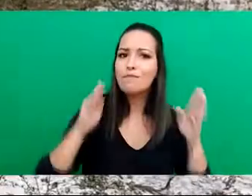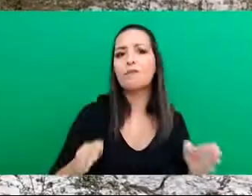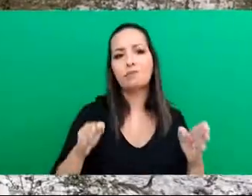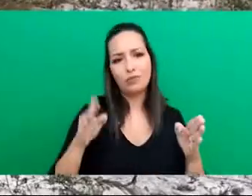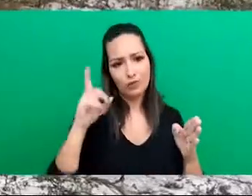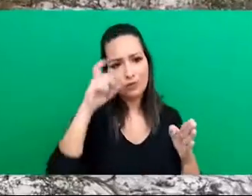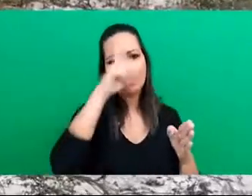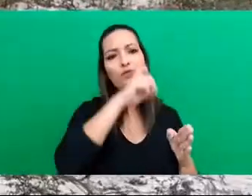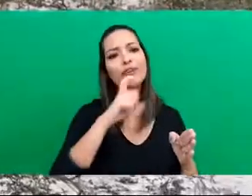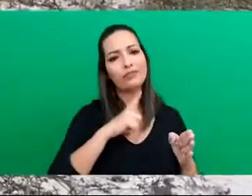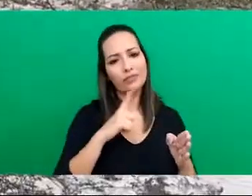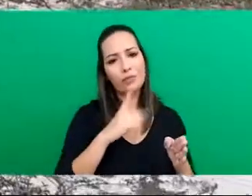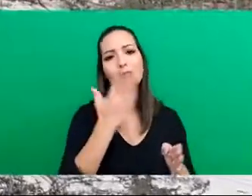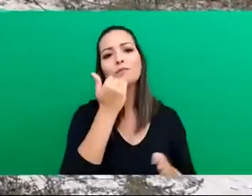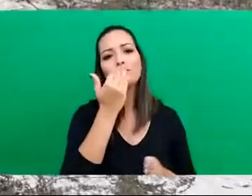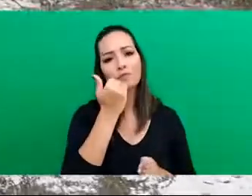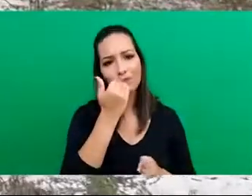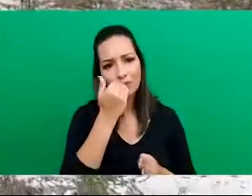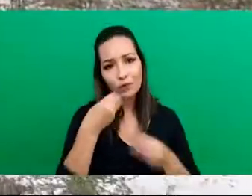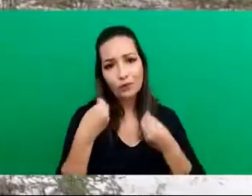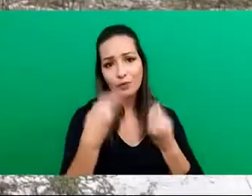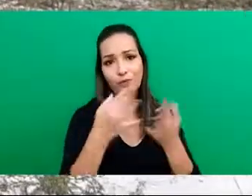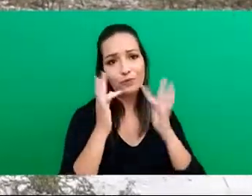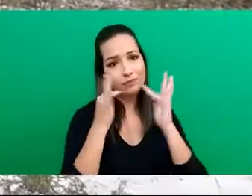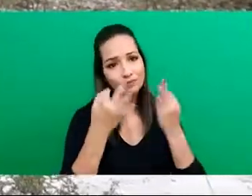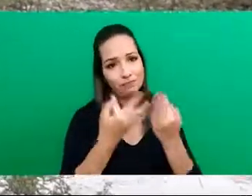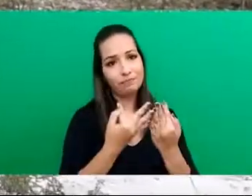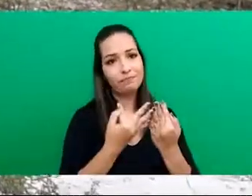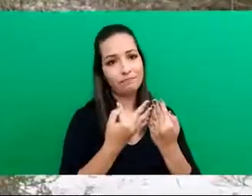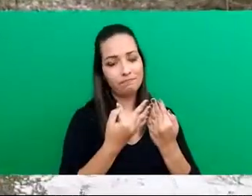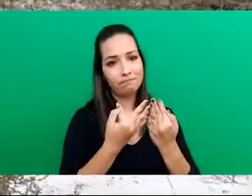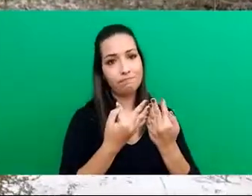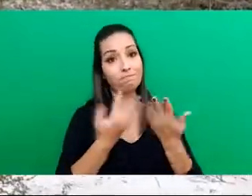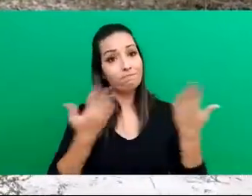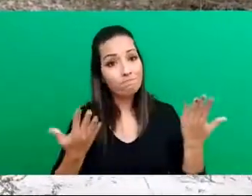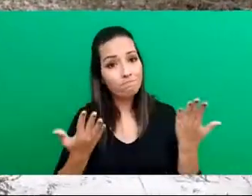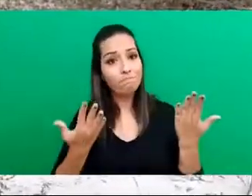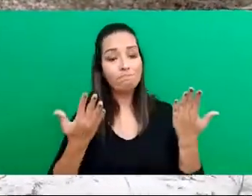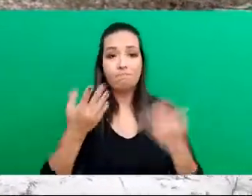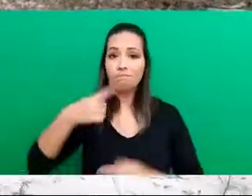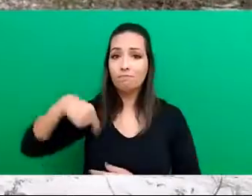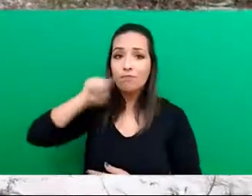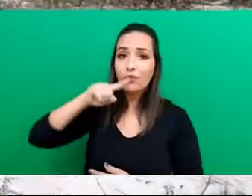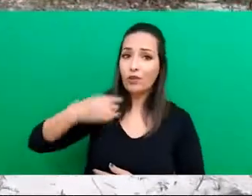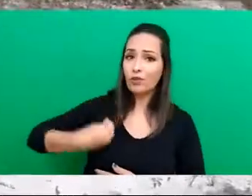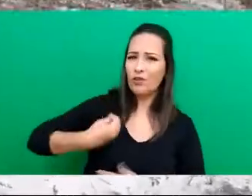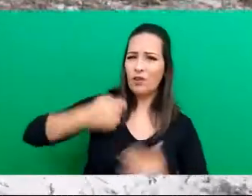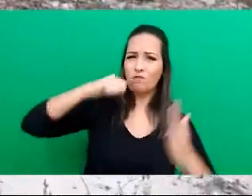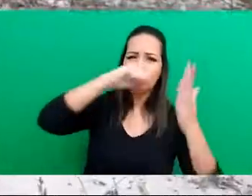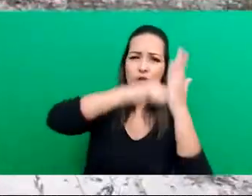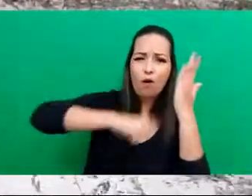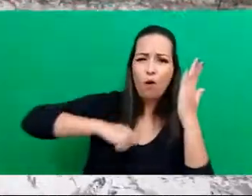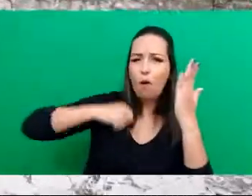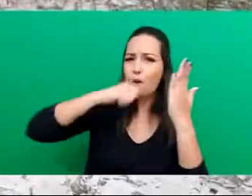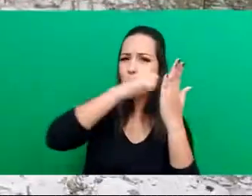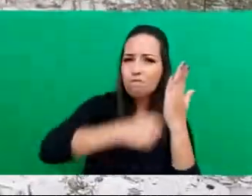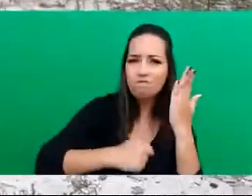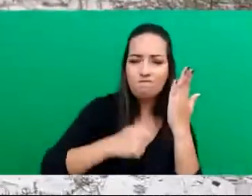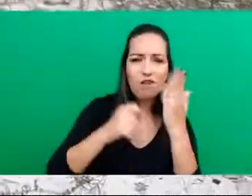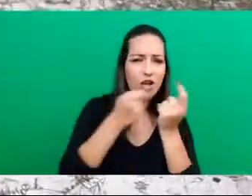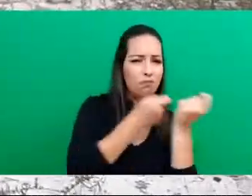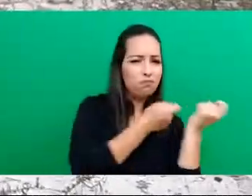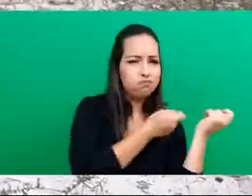de cada dia e assim alimentar a sua família. Então, nós vivemos lutando